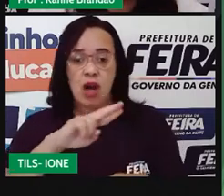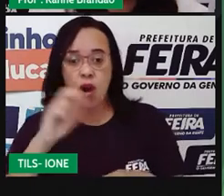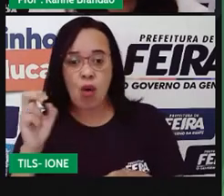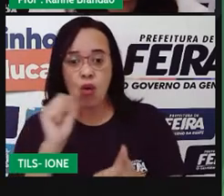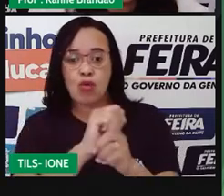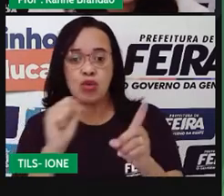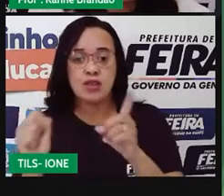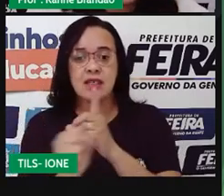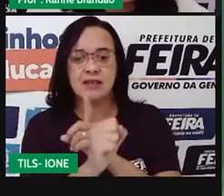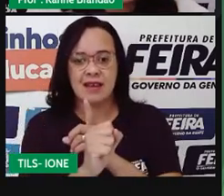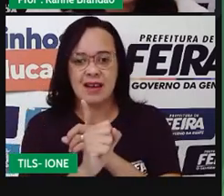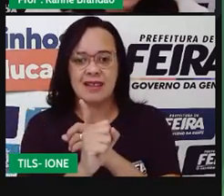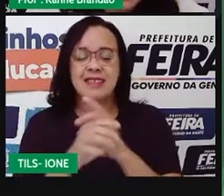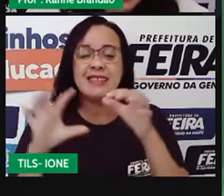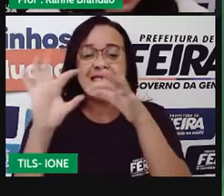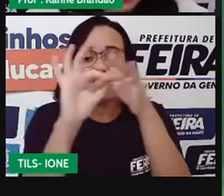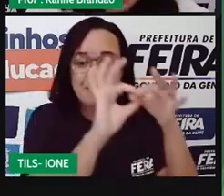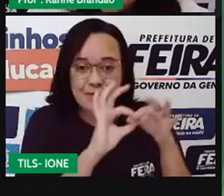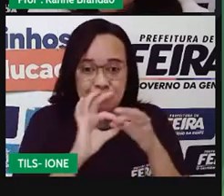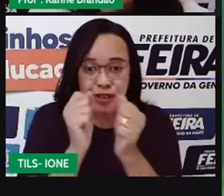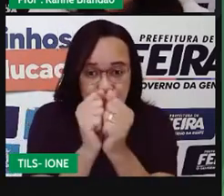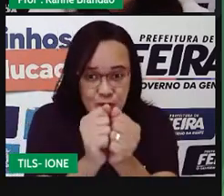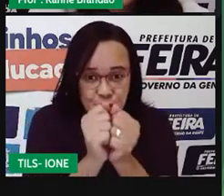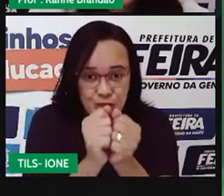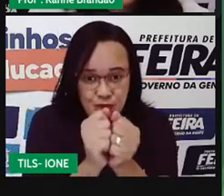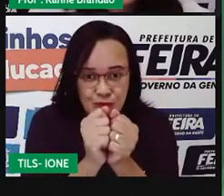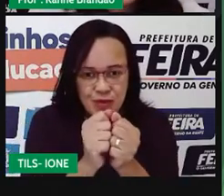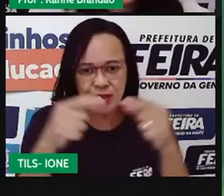unidos fisicamente. Tranquilo?